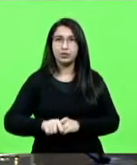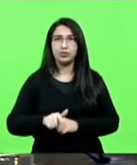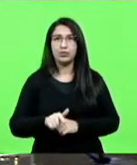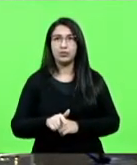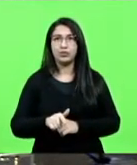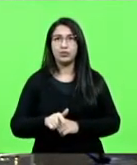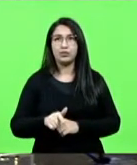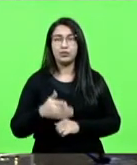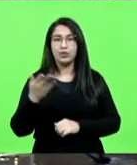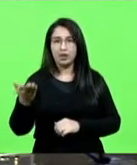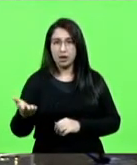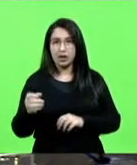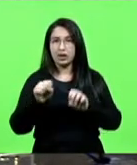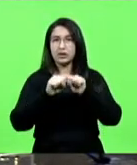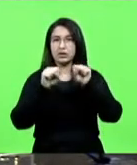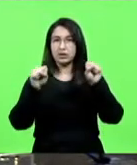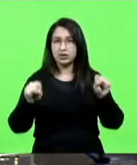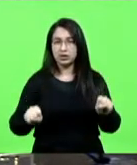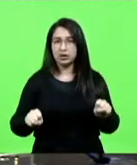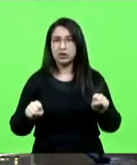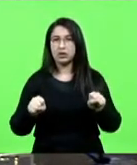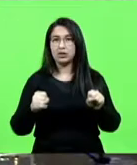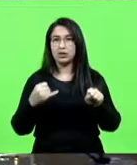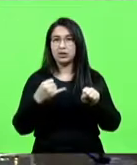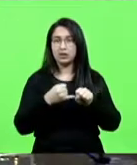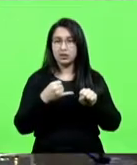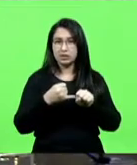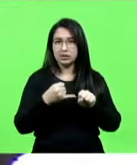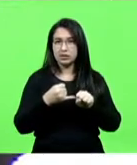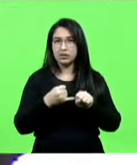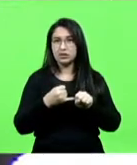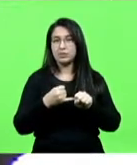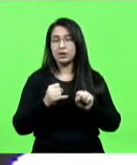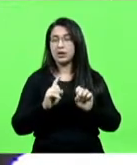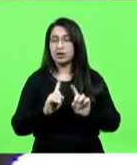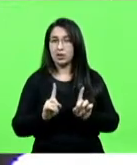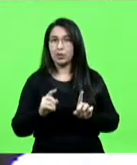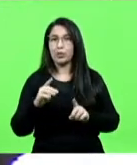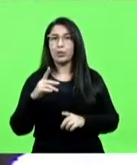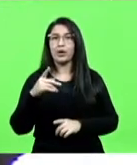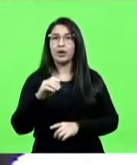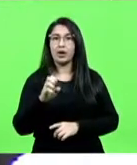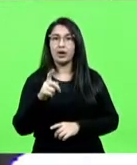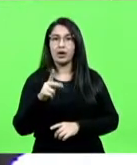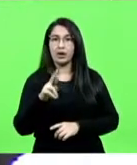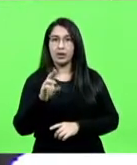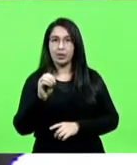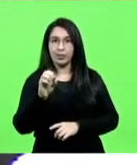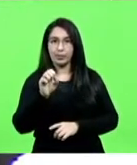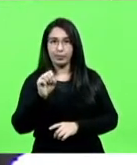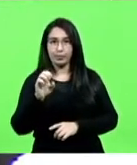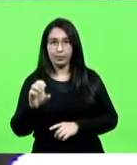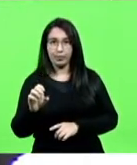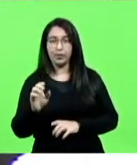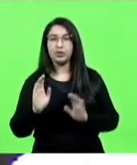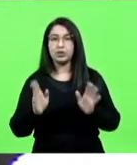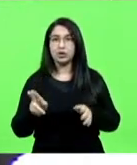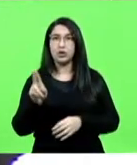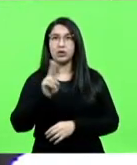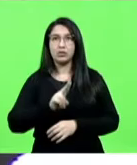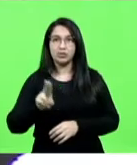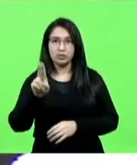o sistema, programa criado? Não, ele já está... O Eproc já está sem funcionamento, ainda bem, foi adotado como um programa de